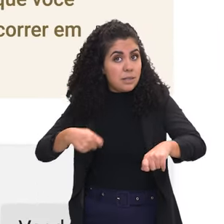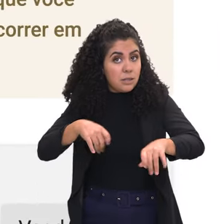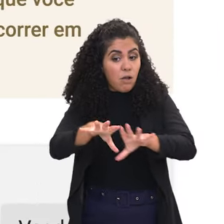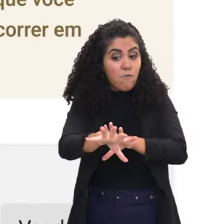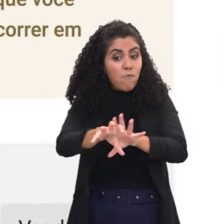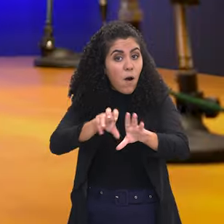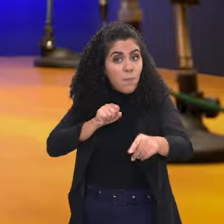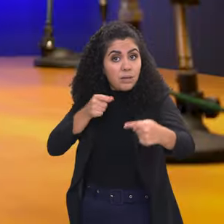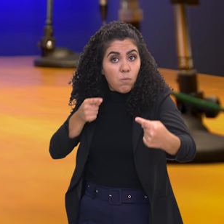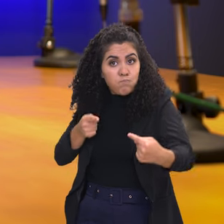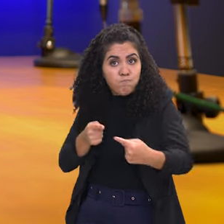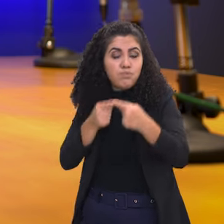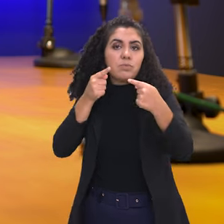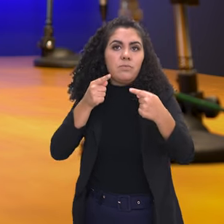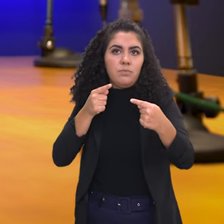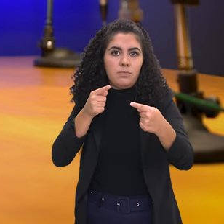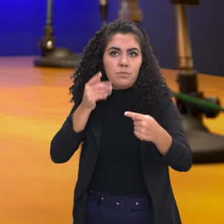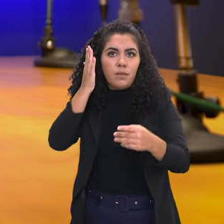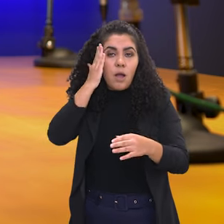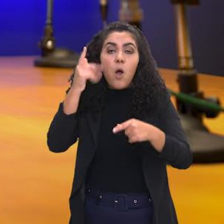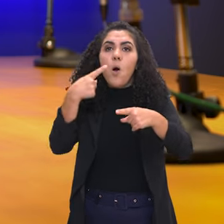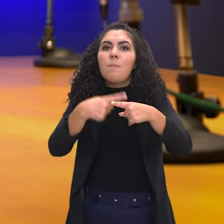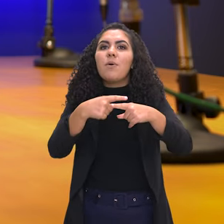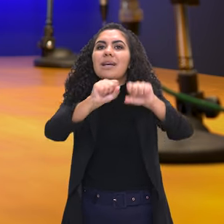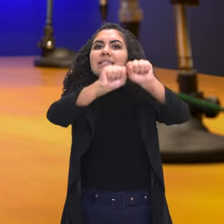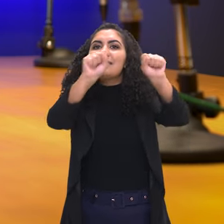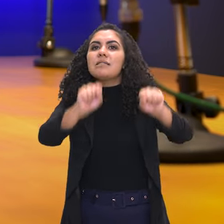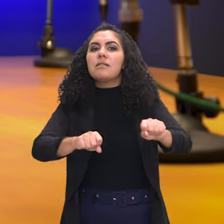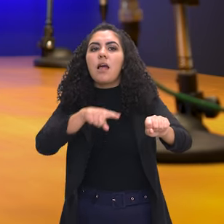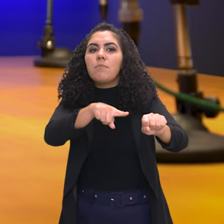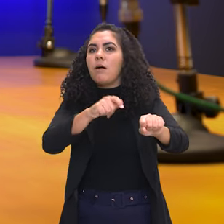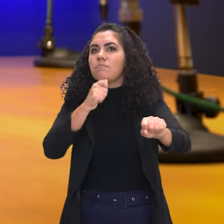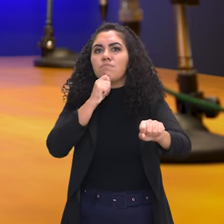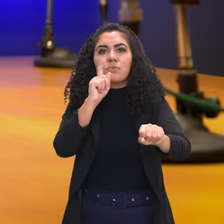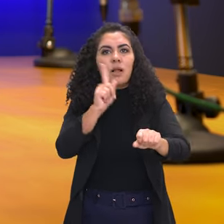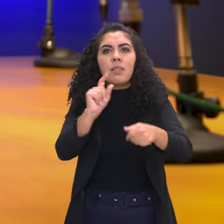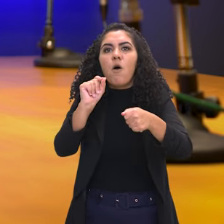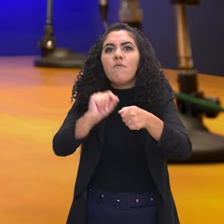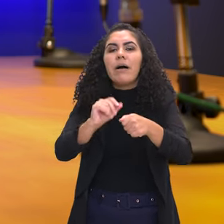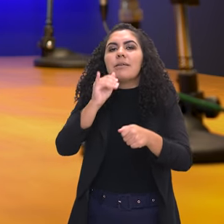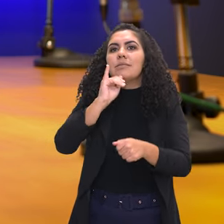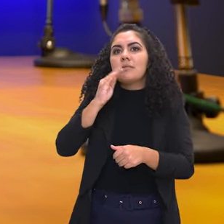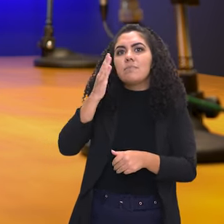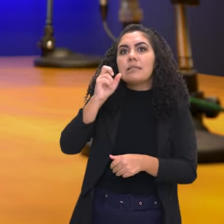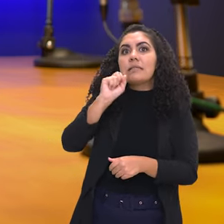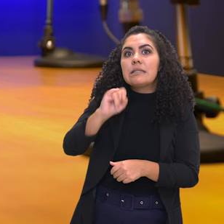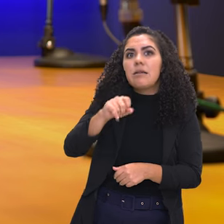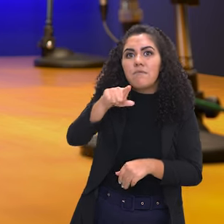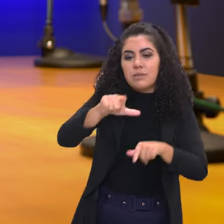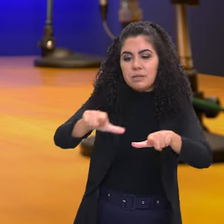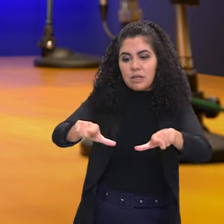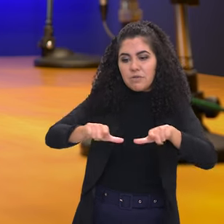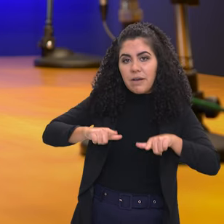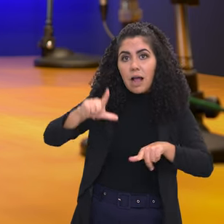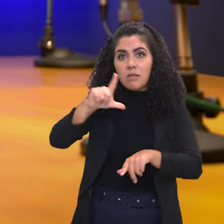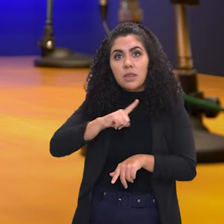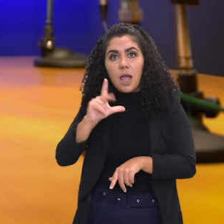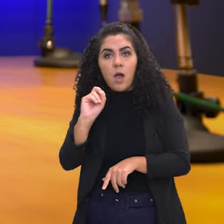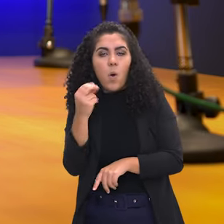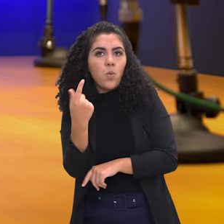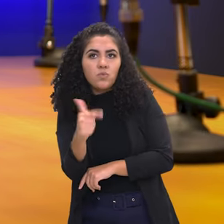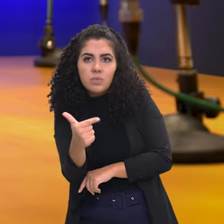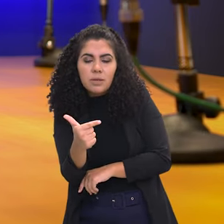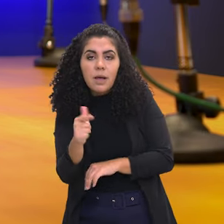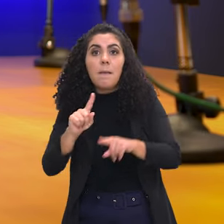requerida, porque o sistema de inscrição não filtra se você tem o diploma ou não. Você vai fazer a prova, você pode até passar na prova,